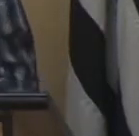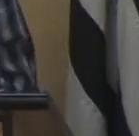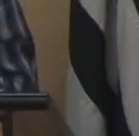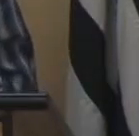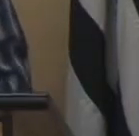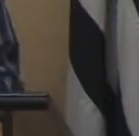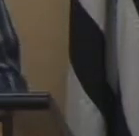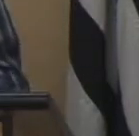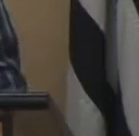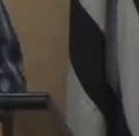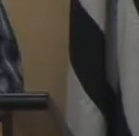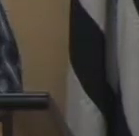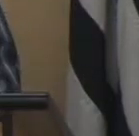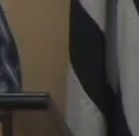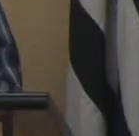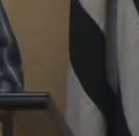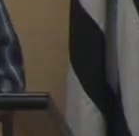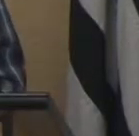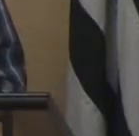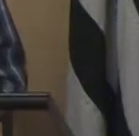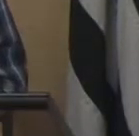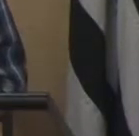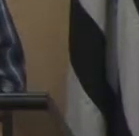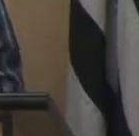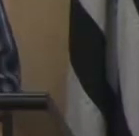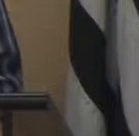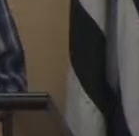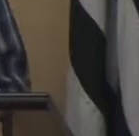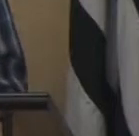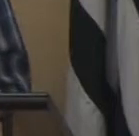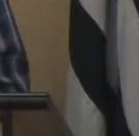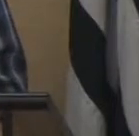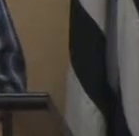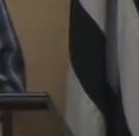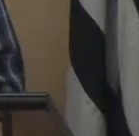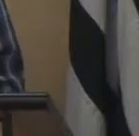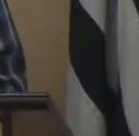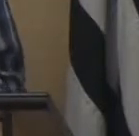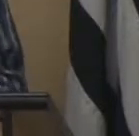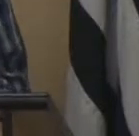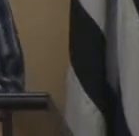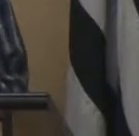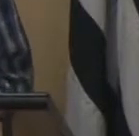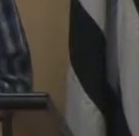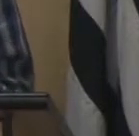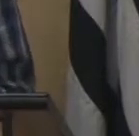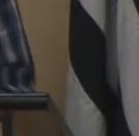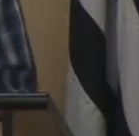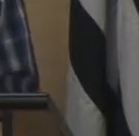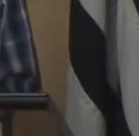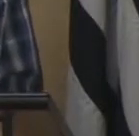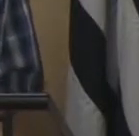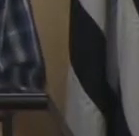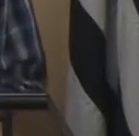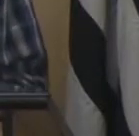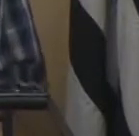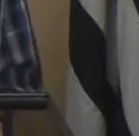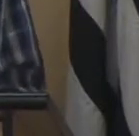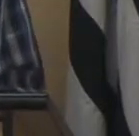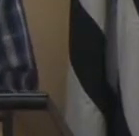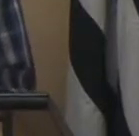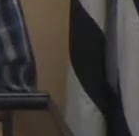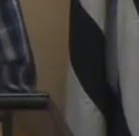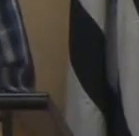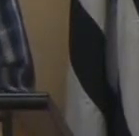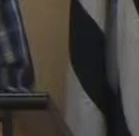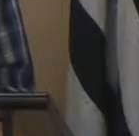bem no assunto antes de voltar a planta genérica porque vai ser um caos para a nossa cidade a situação já não está boa a situação